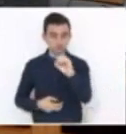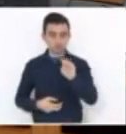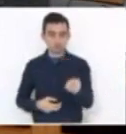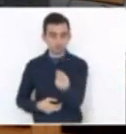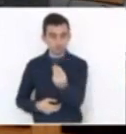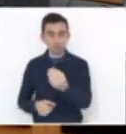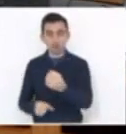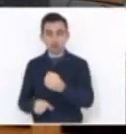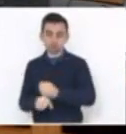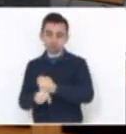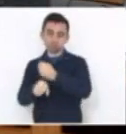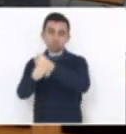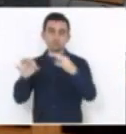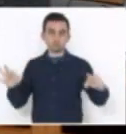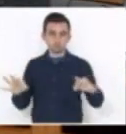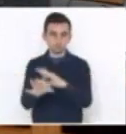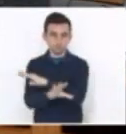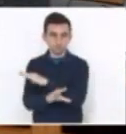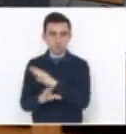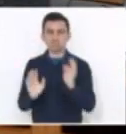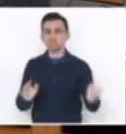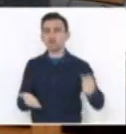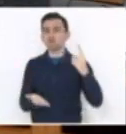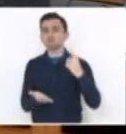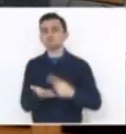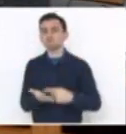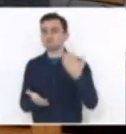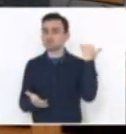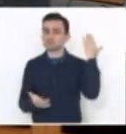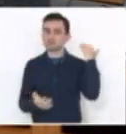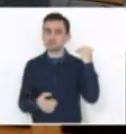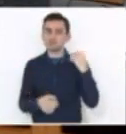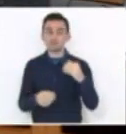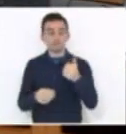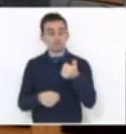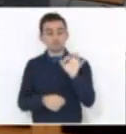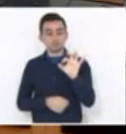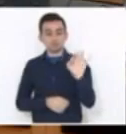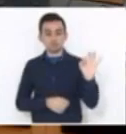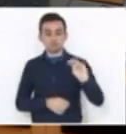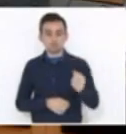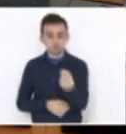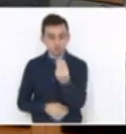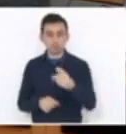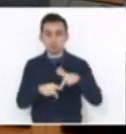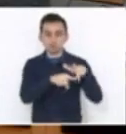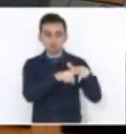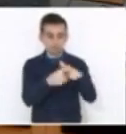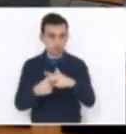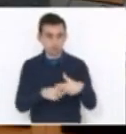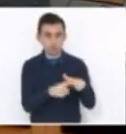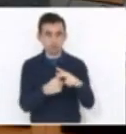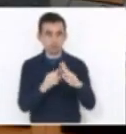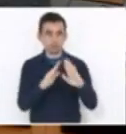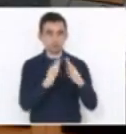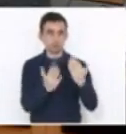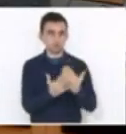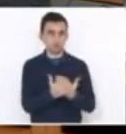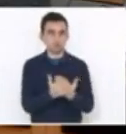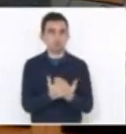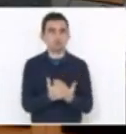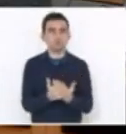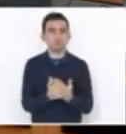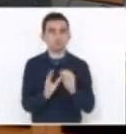há muito tempo prometida pelo Estado e não foi cumprida, e 100 milhões para fazer a manutenção das nossas escolas